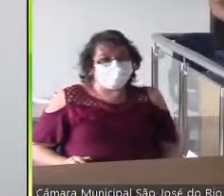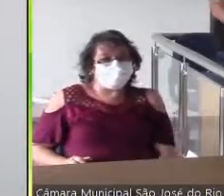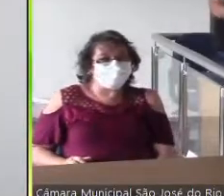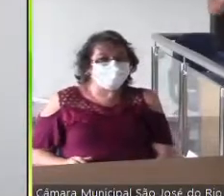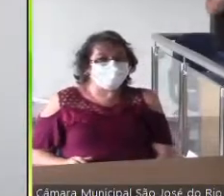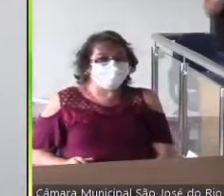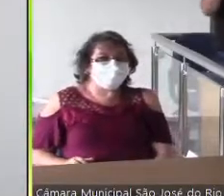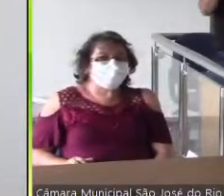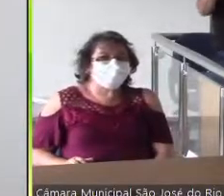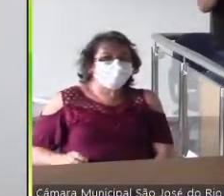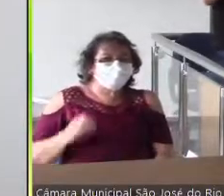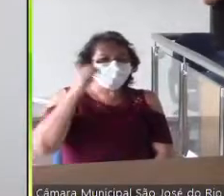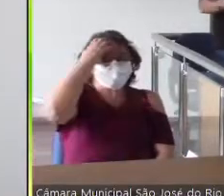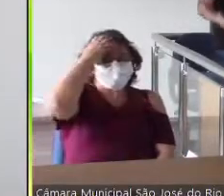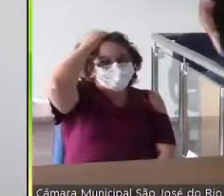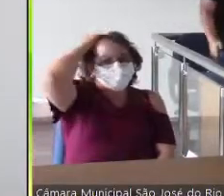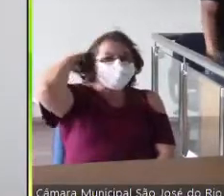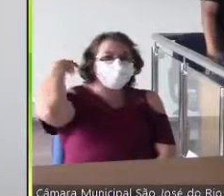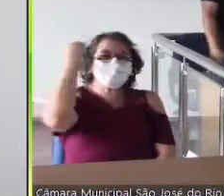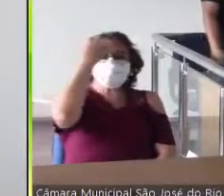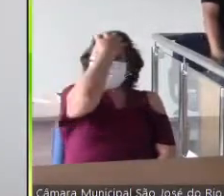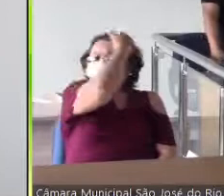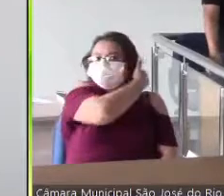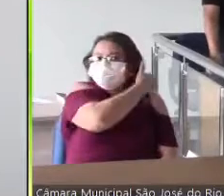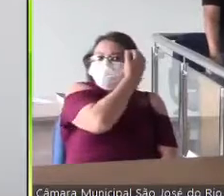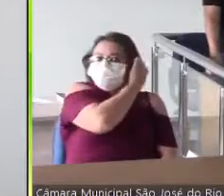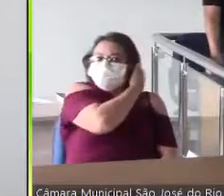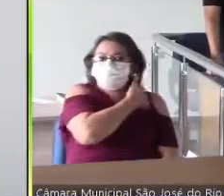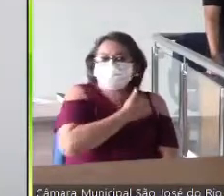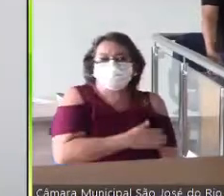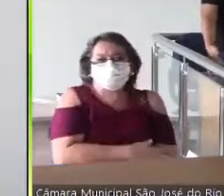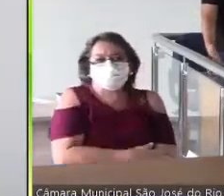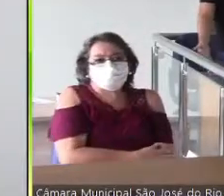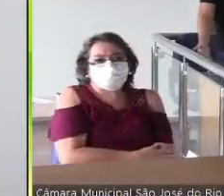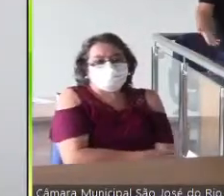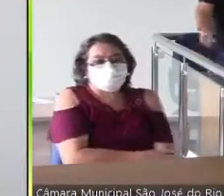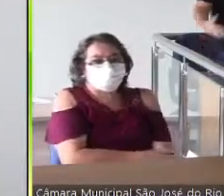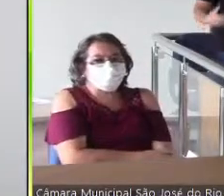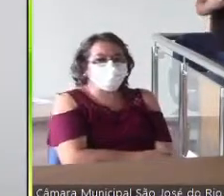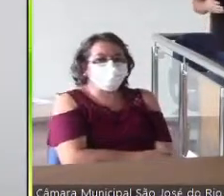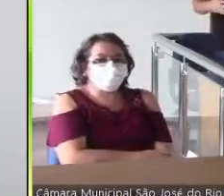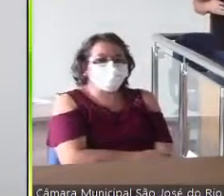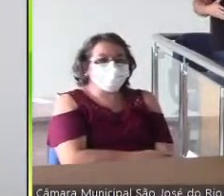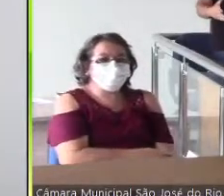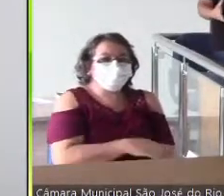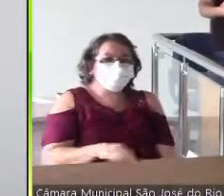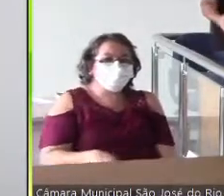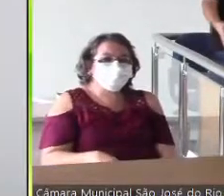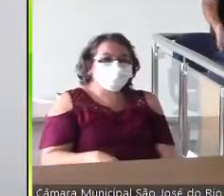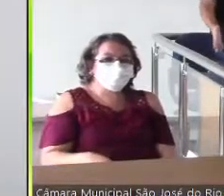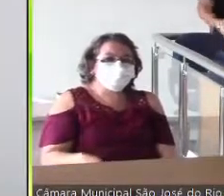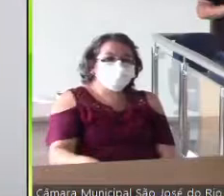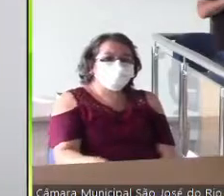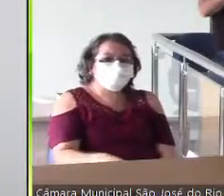o espaço do Botafogo, da Prefeitura, mas ele é cedido por um prazo, tem um prazo, até achei estranho,